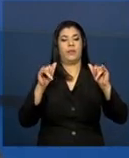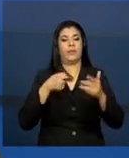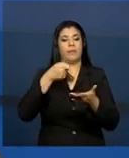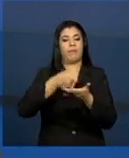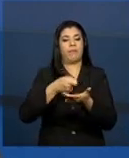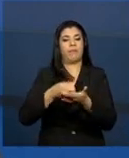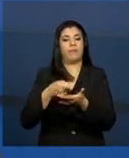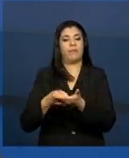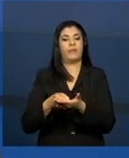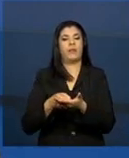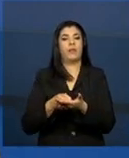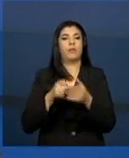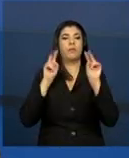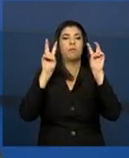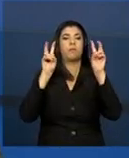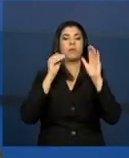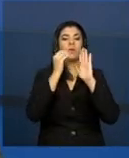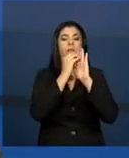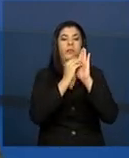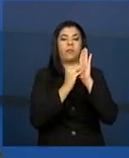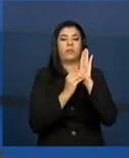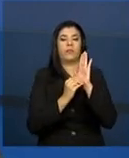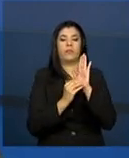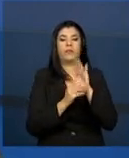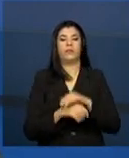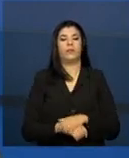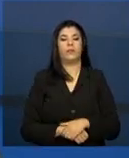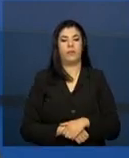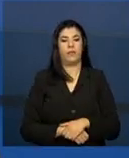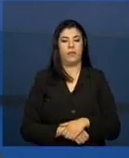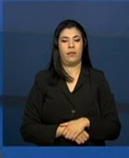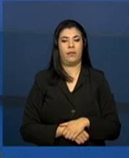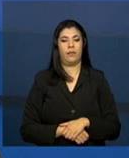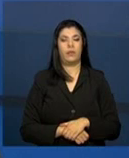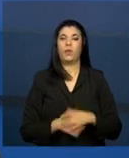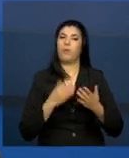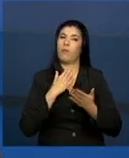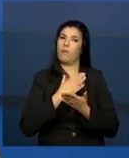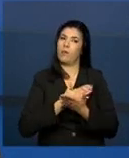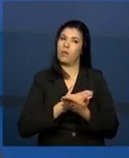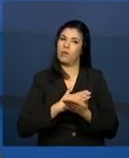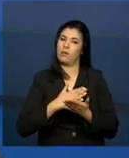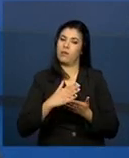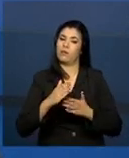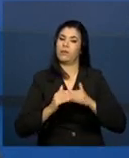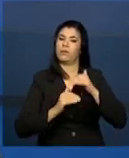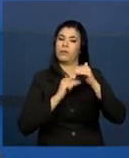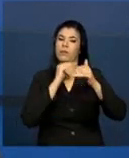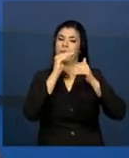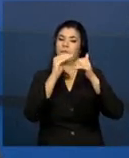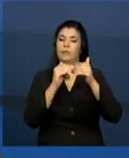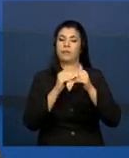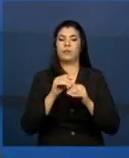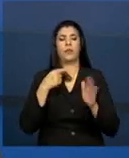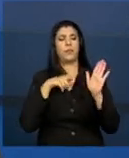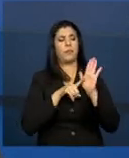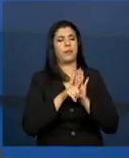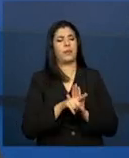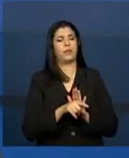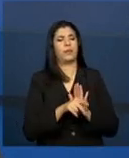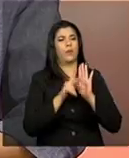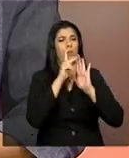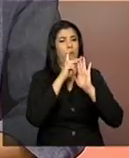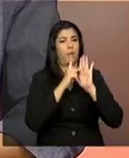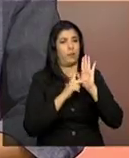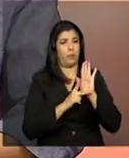deveriam conter no prontuário. Então, a gente falou, vamos por partes. Então, o prontuário no papel ainda vai poder ser